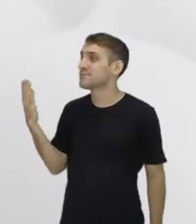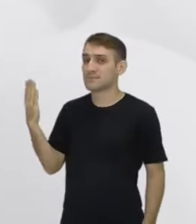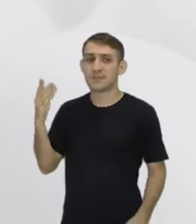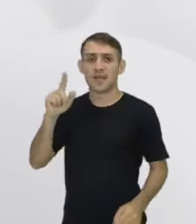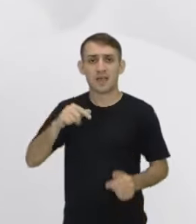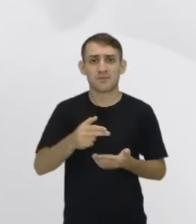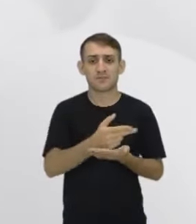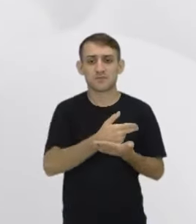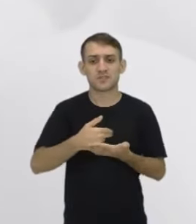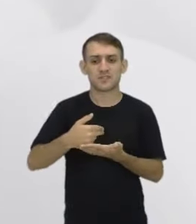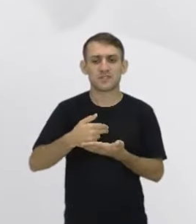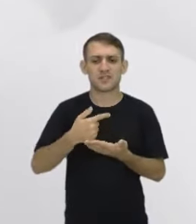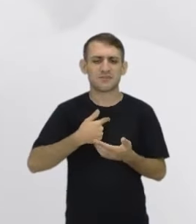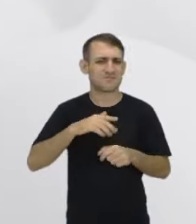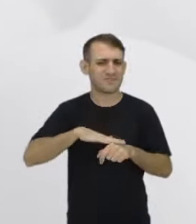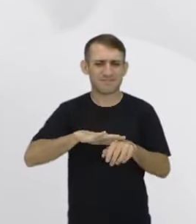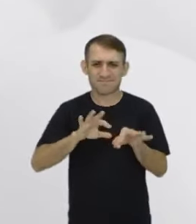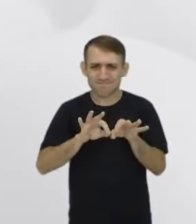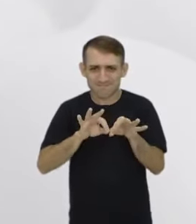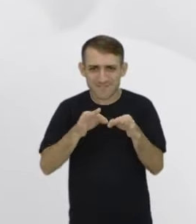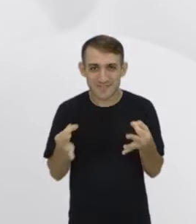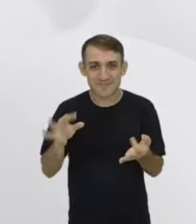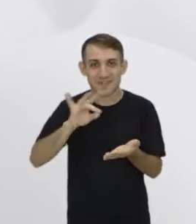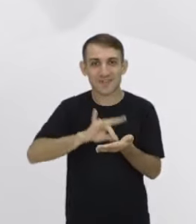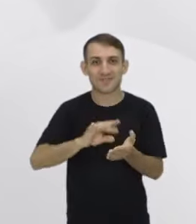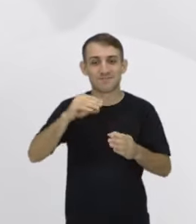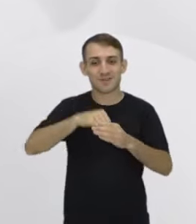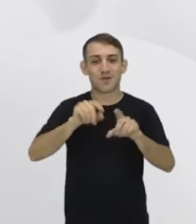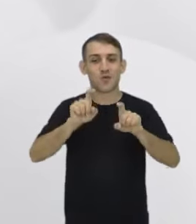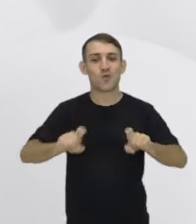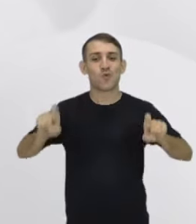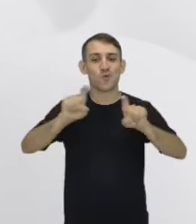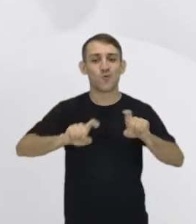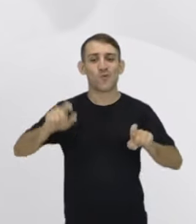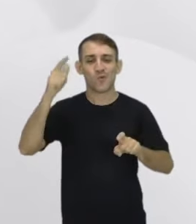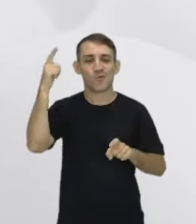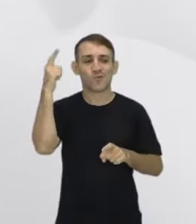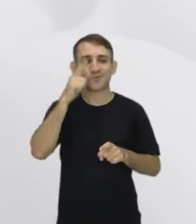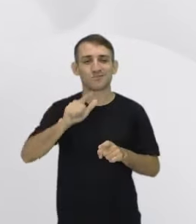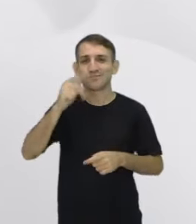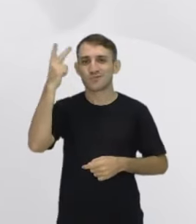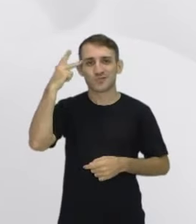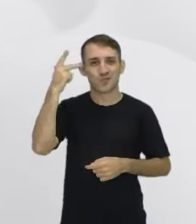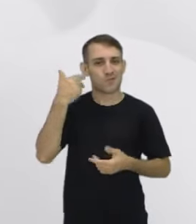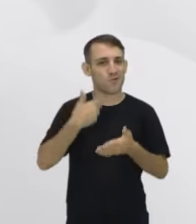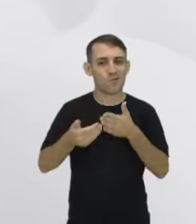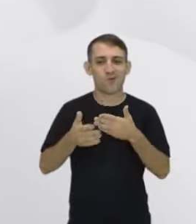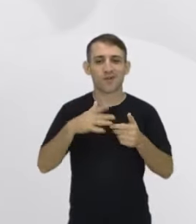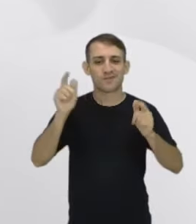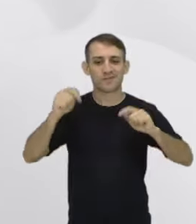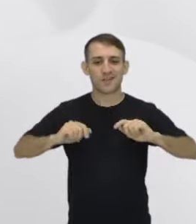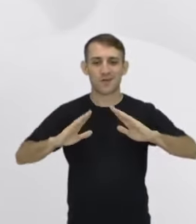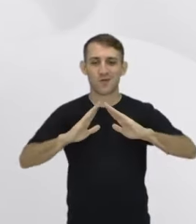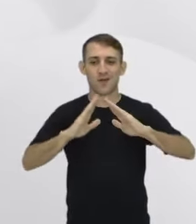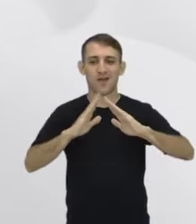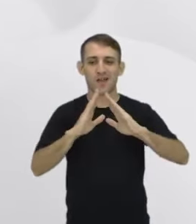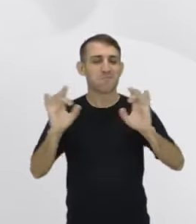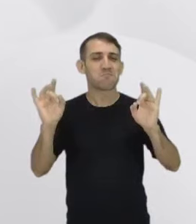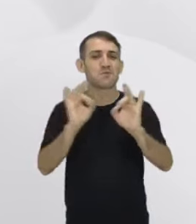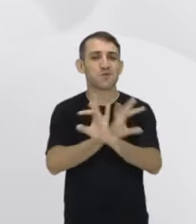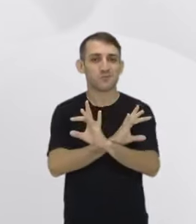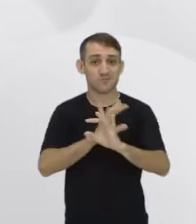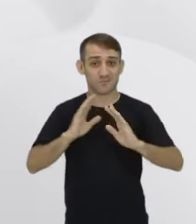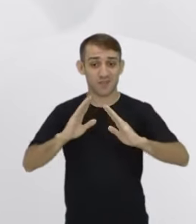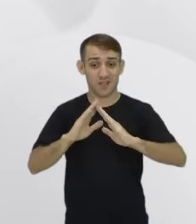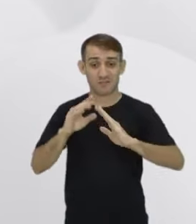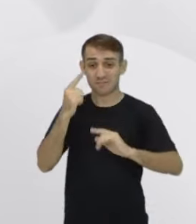É um desenho. Fiz um desenho bem simples no computador que você encontra aí em qualquer plataforma. Uma casinha. Pronto. Peguei a casinha.